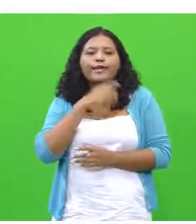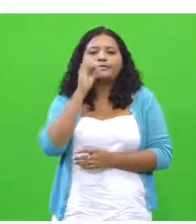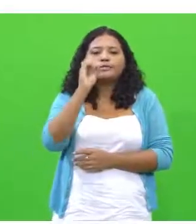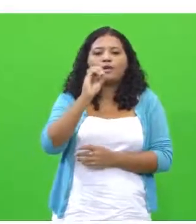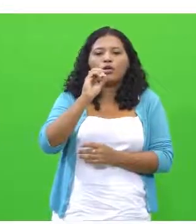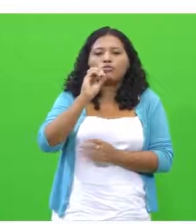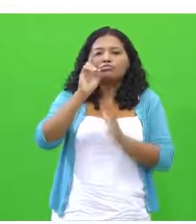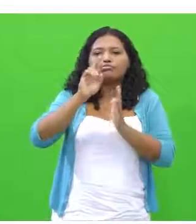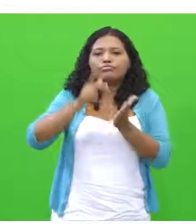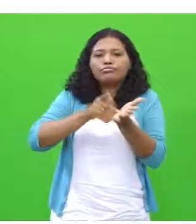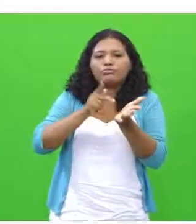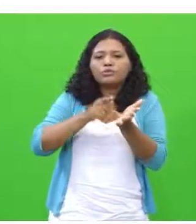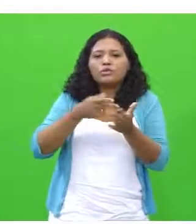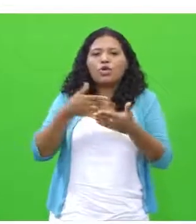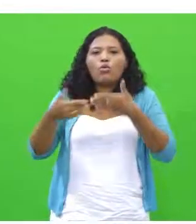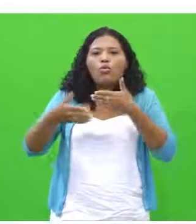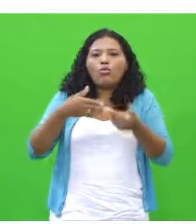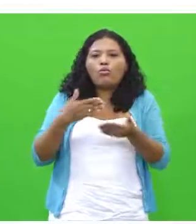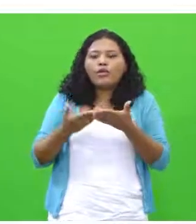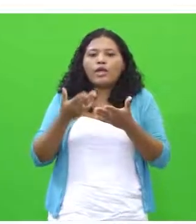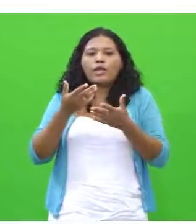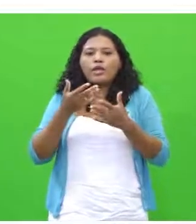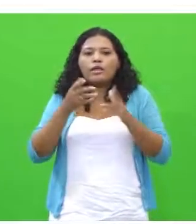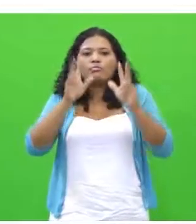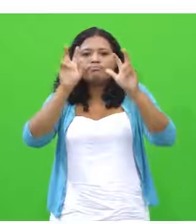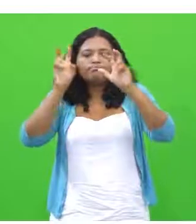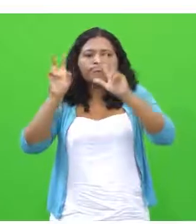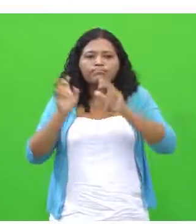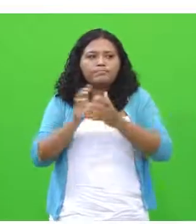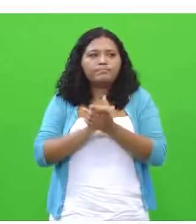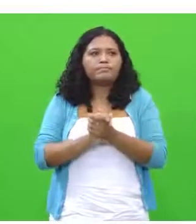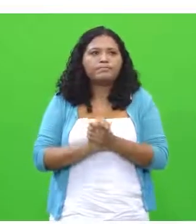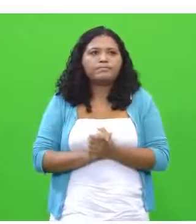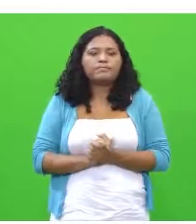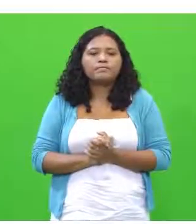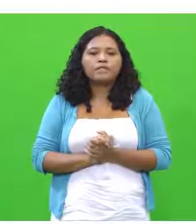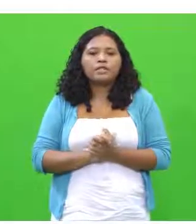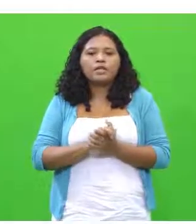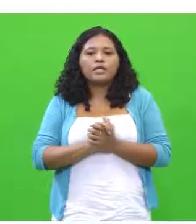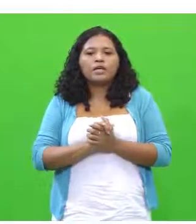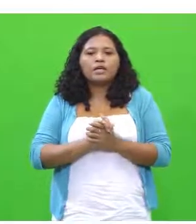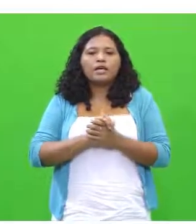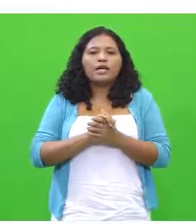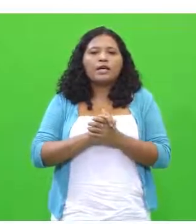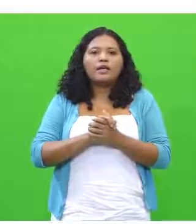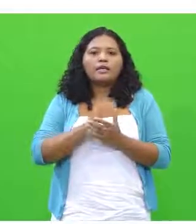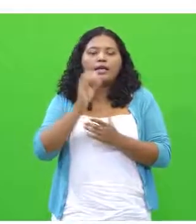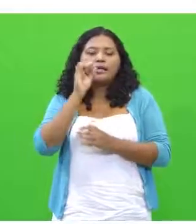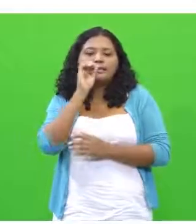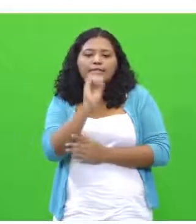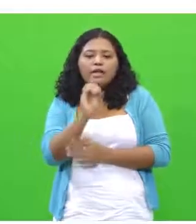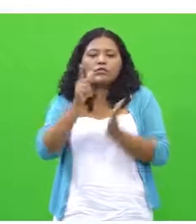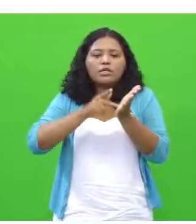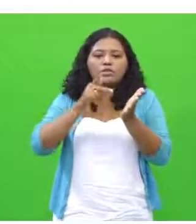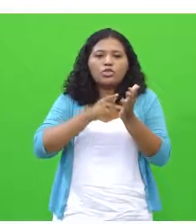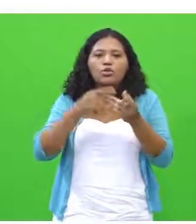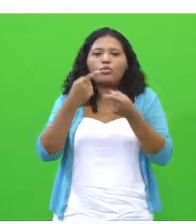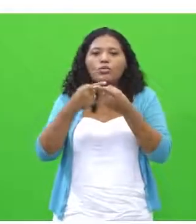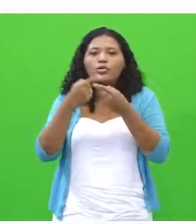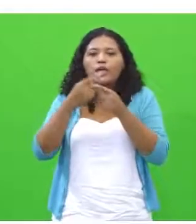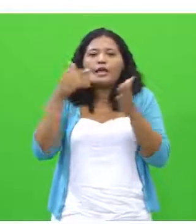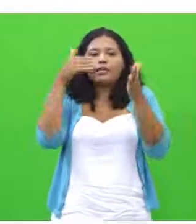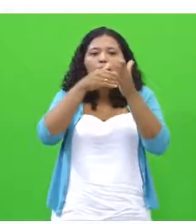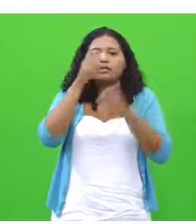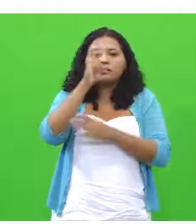quaisquer das situações expressas a seguir, a redação vai ter zero. Então, se ela tiver até cinco